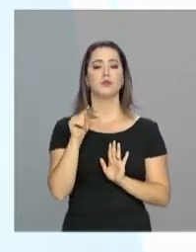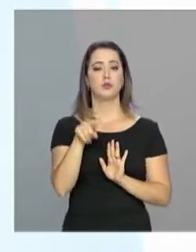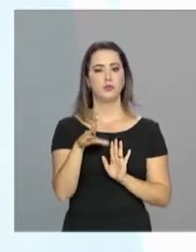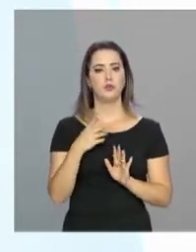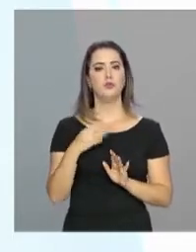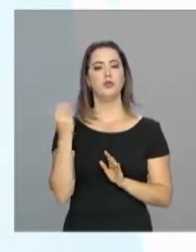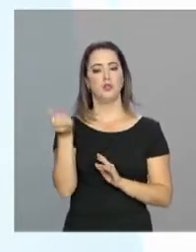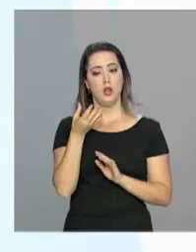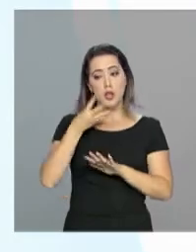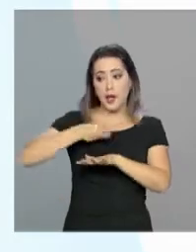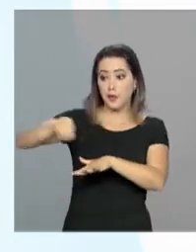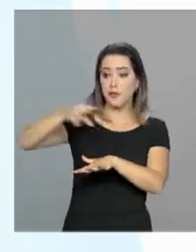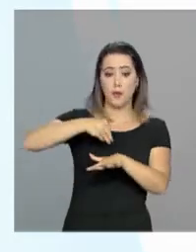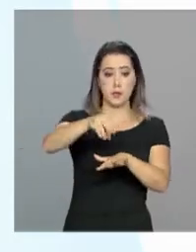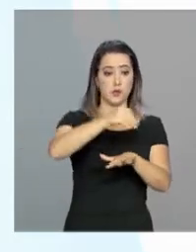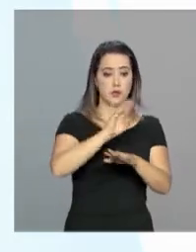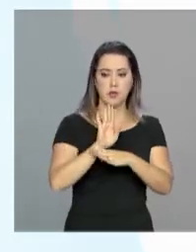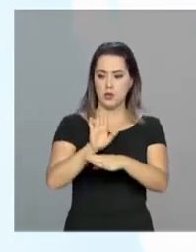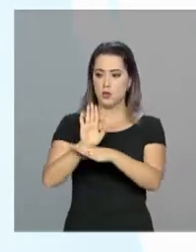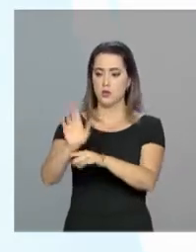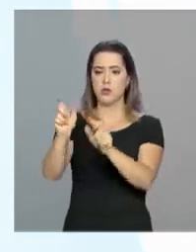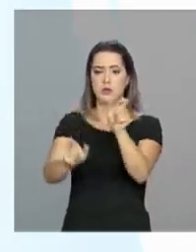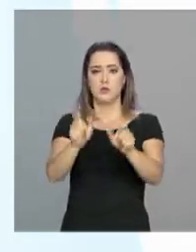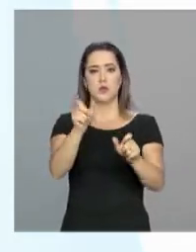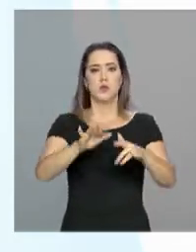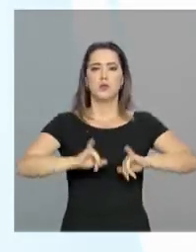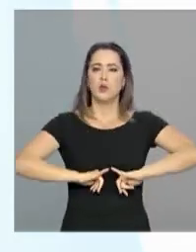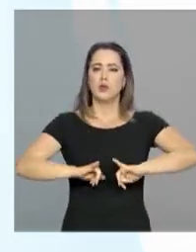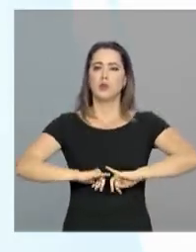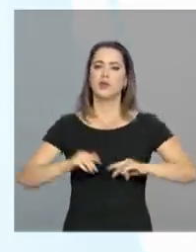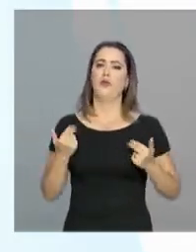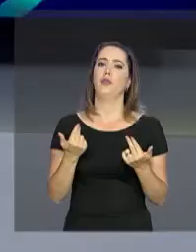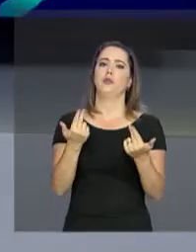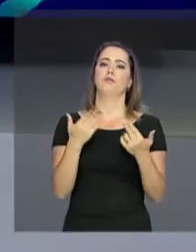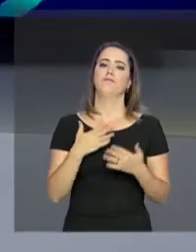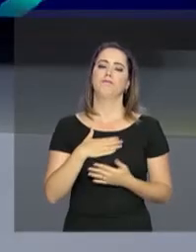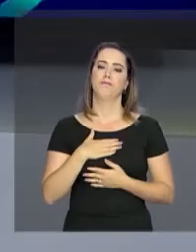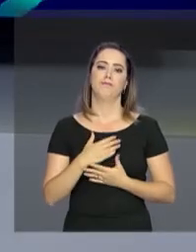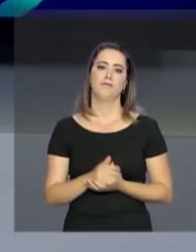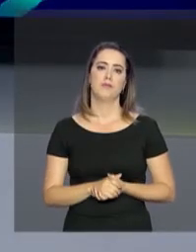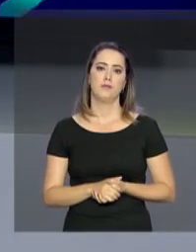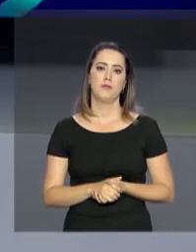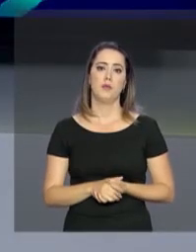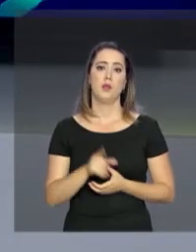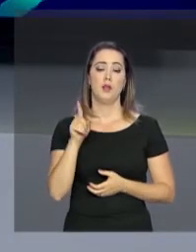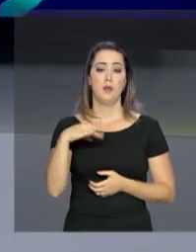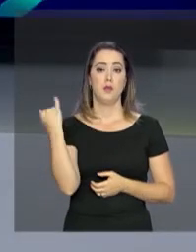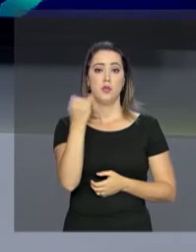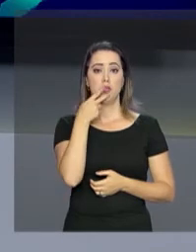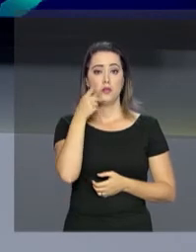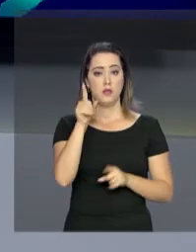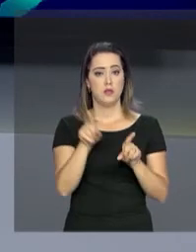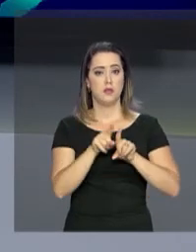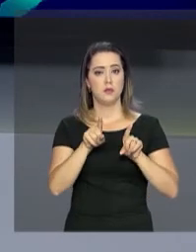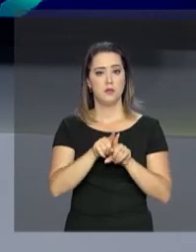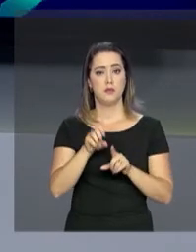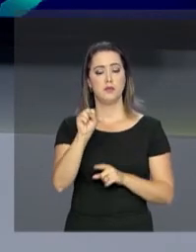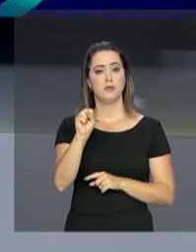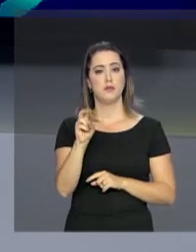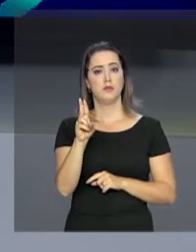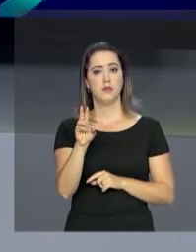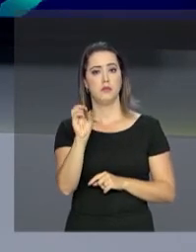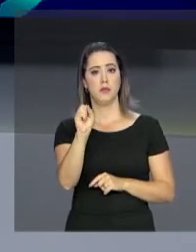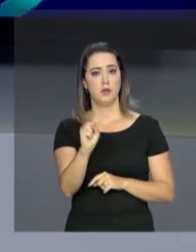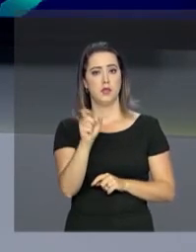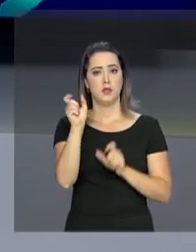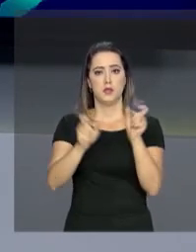levar essas informações e ajudar aquelas pessoas que sofrem como eu sofria. E vale destacar ainda que no Sistema Único de